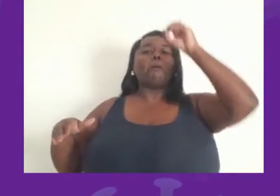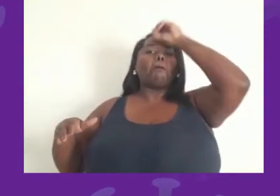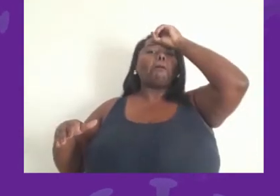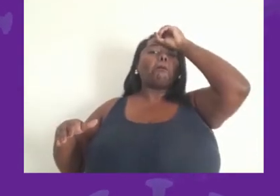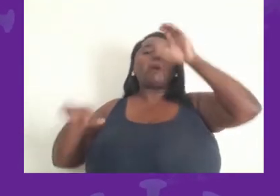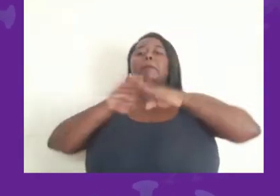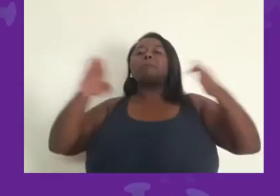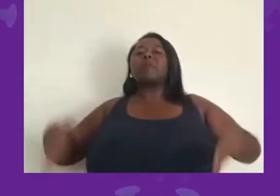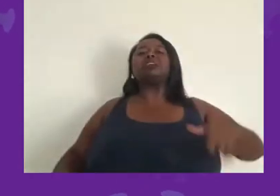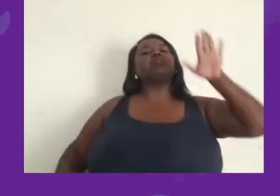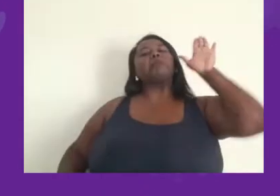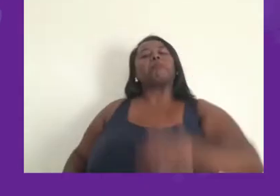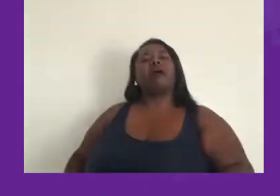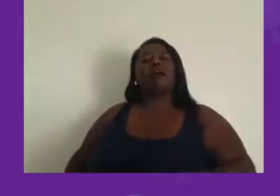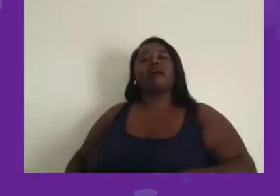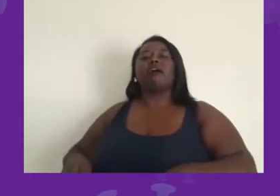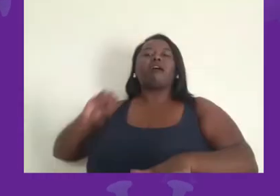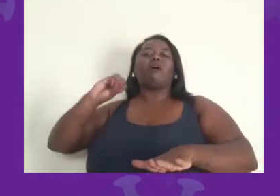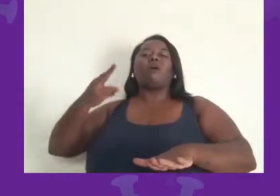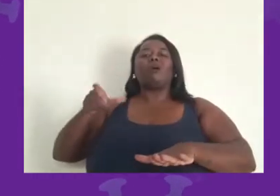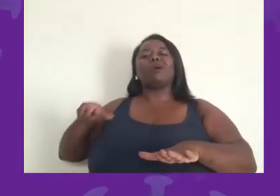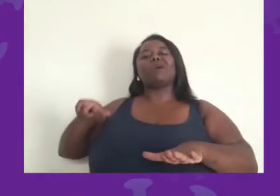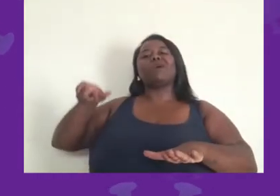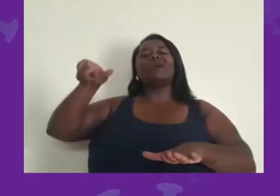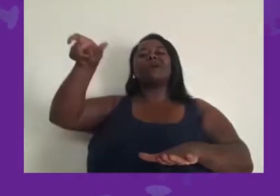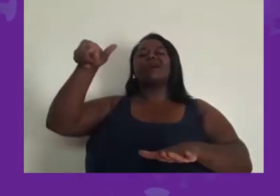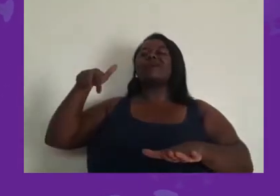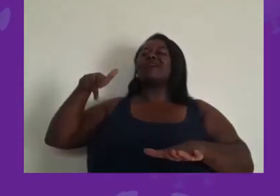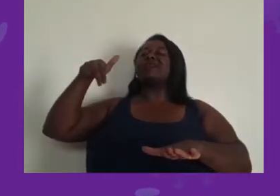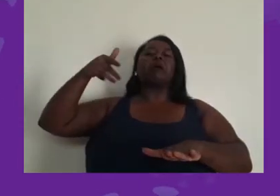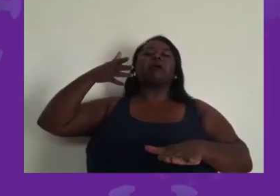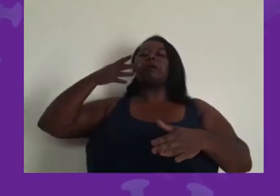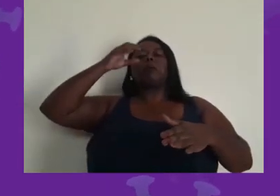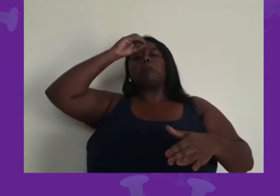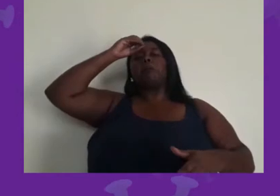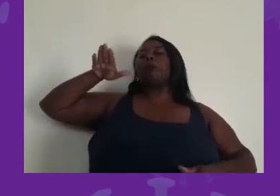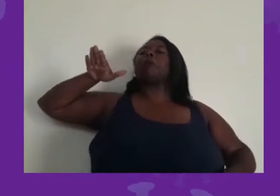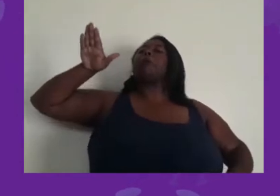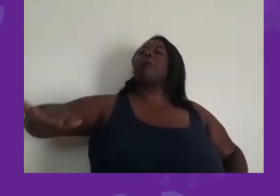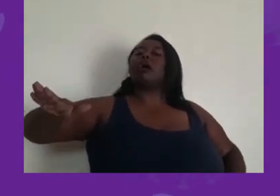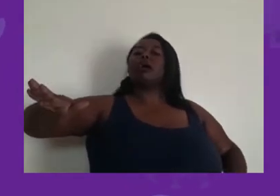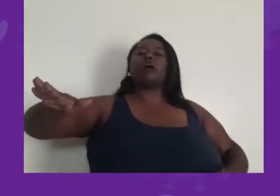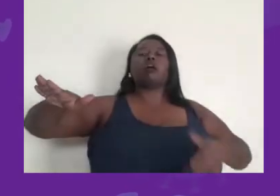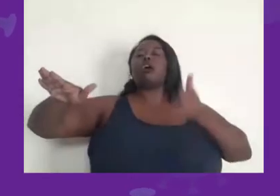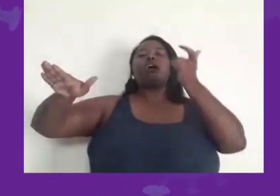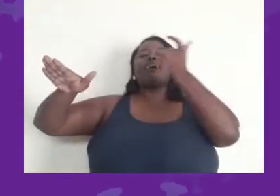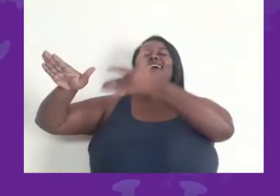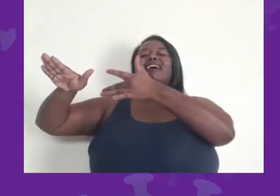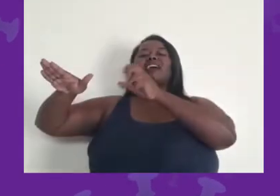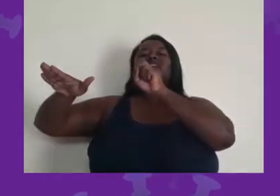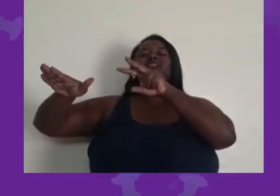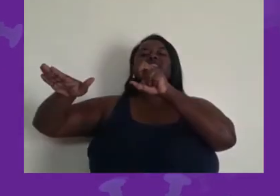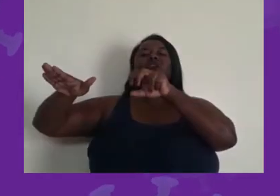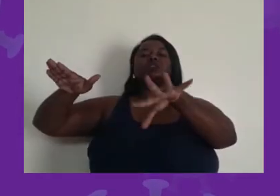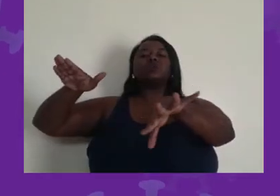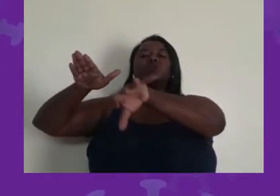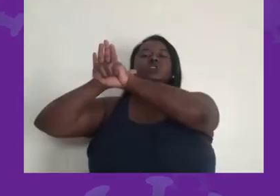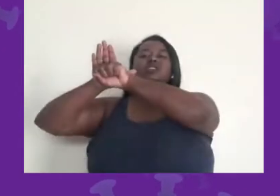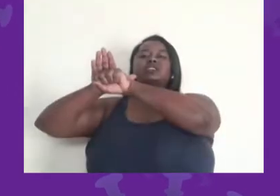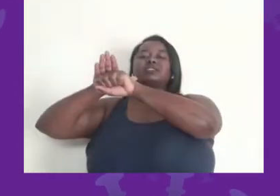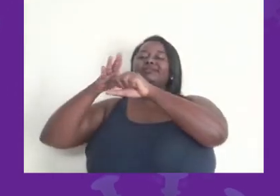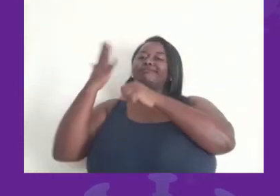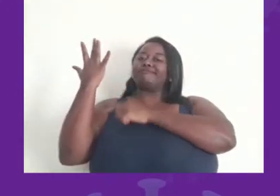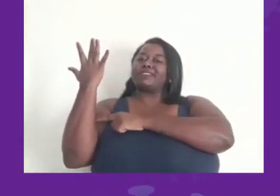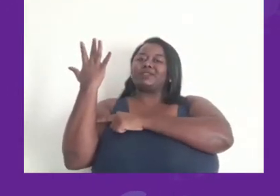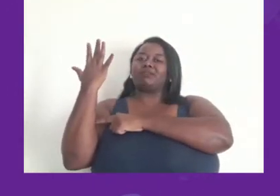põe a mão na mesa, ou então pega nesse corrimão também, aí o vírus vai para a mão dessa pessoa e aí essa